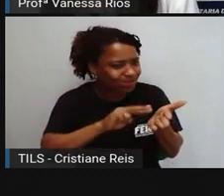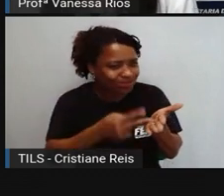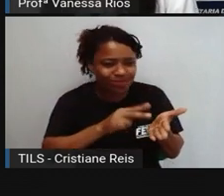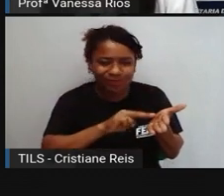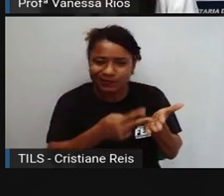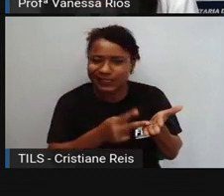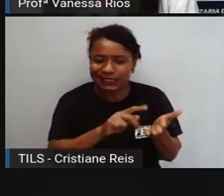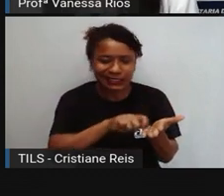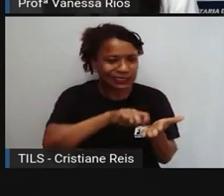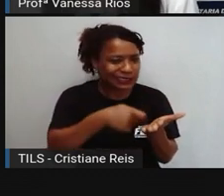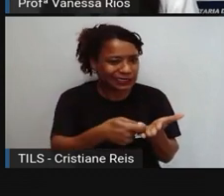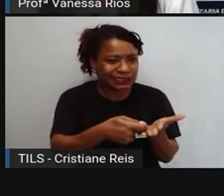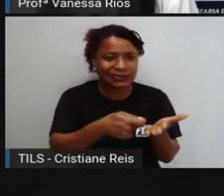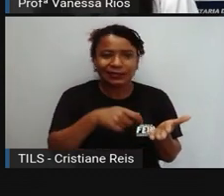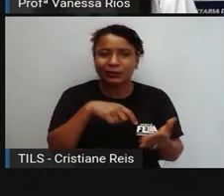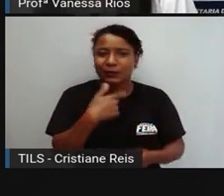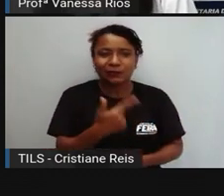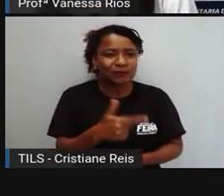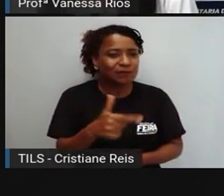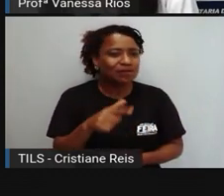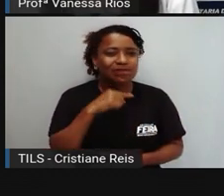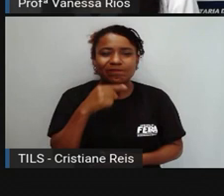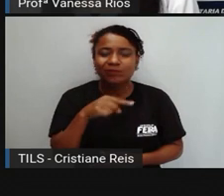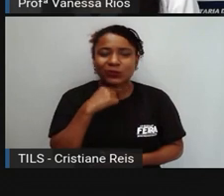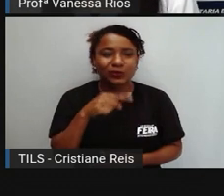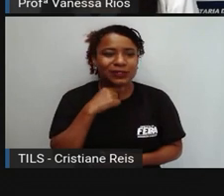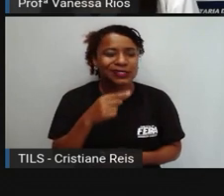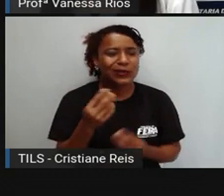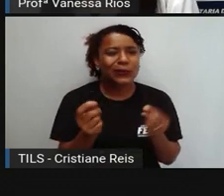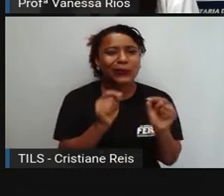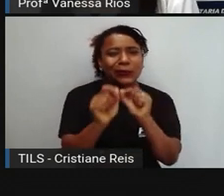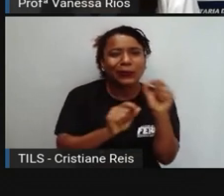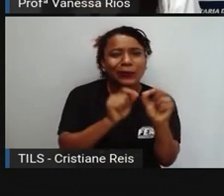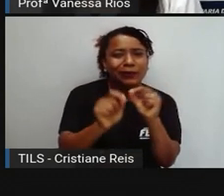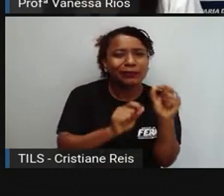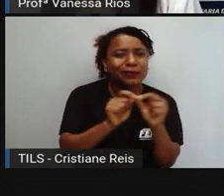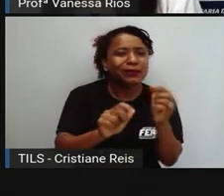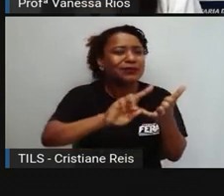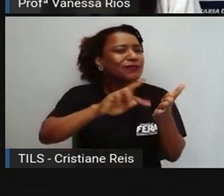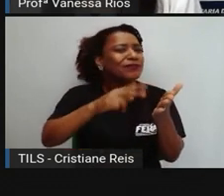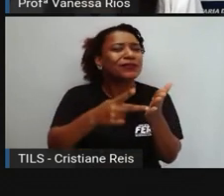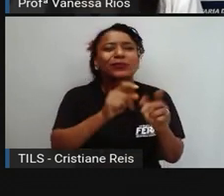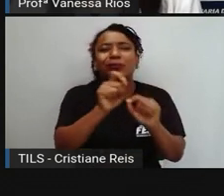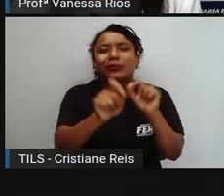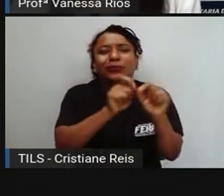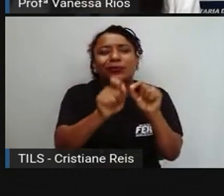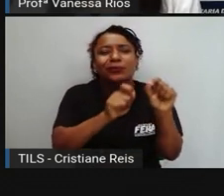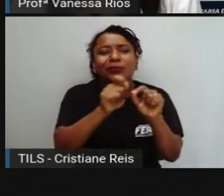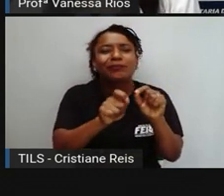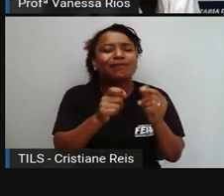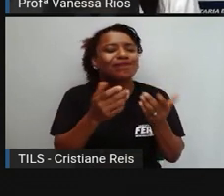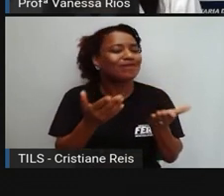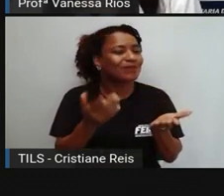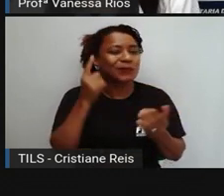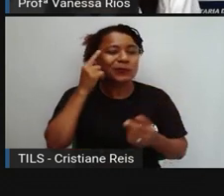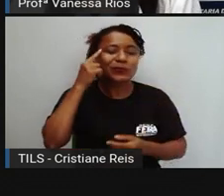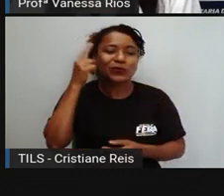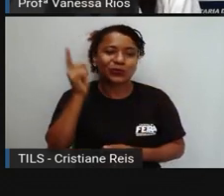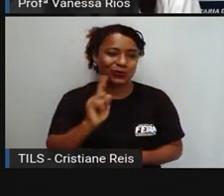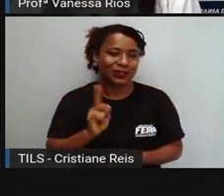tentando observar o que é que eles queriam passar, qual mensagem eles queriam expressar através desses